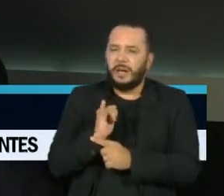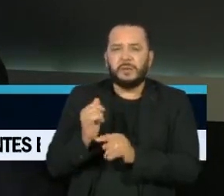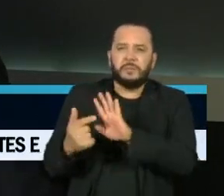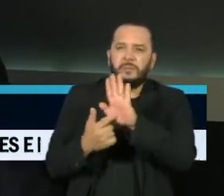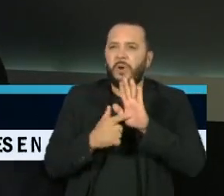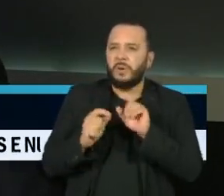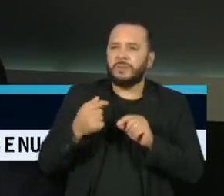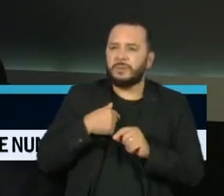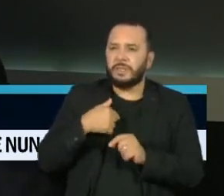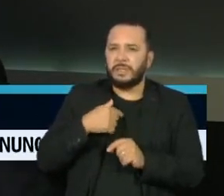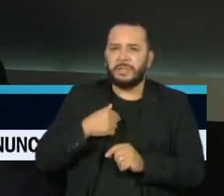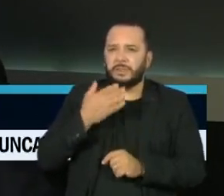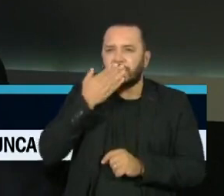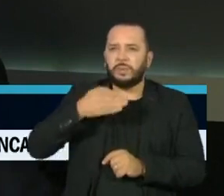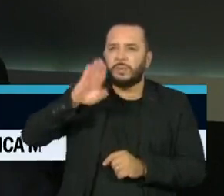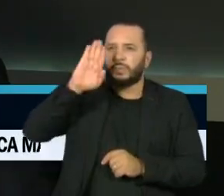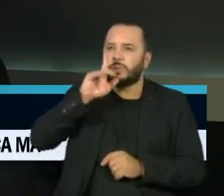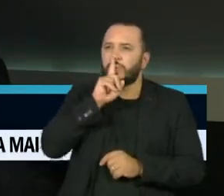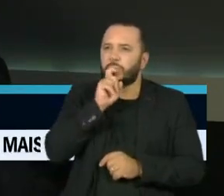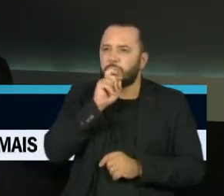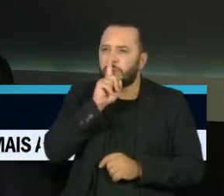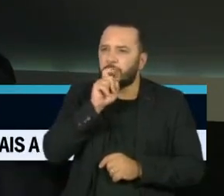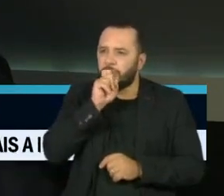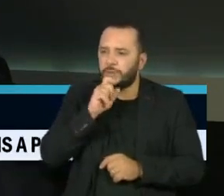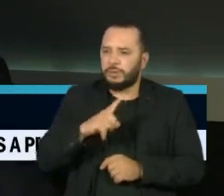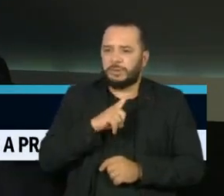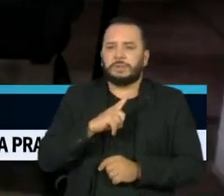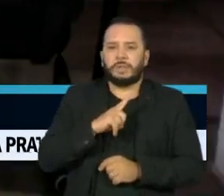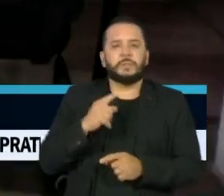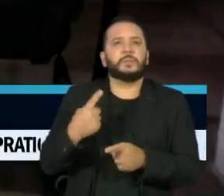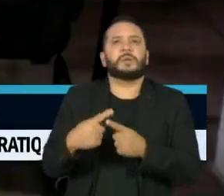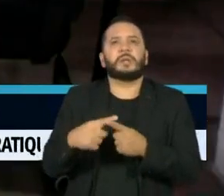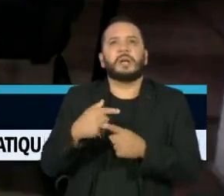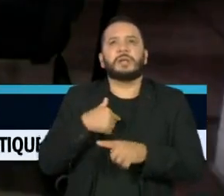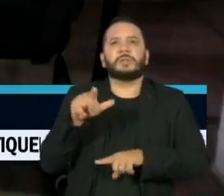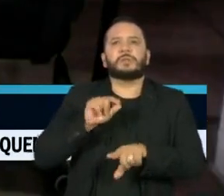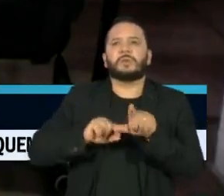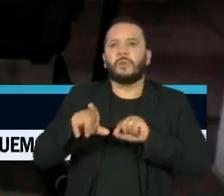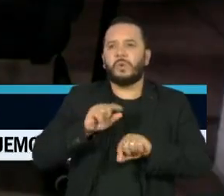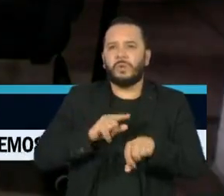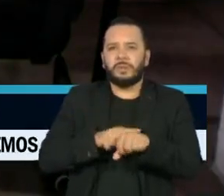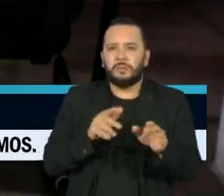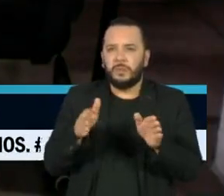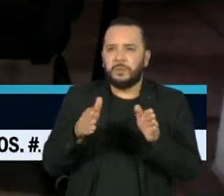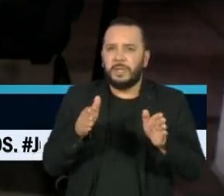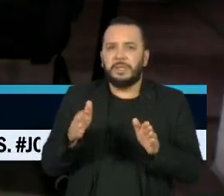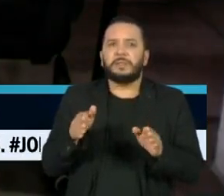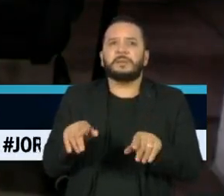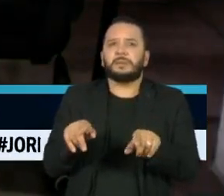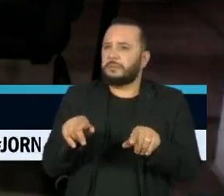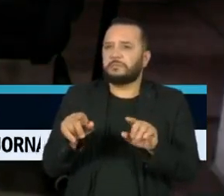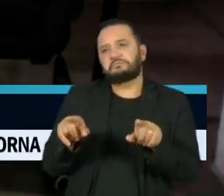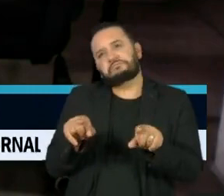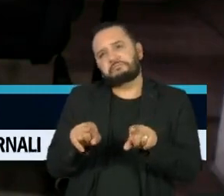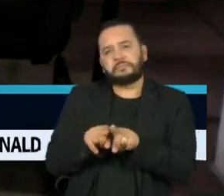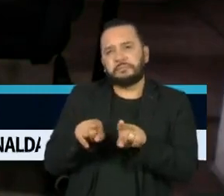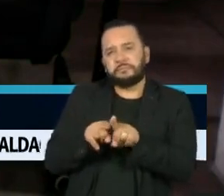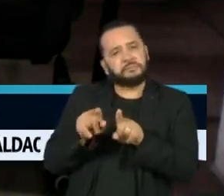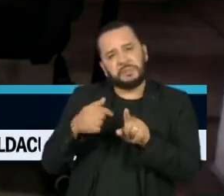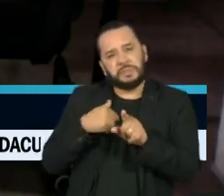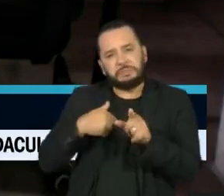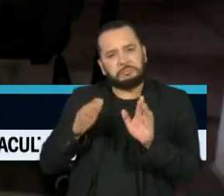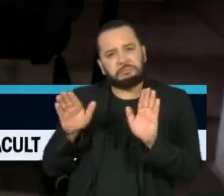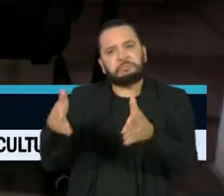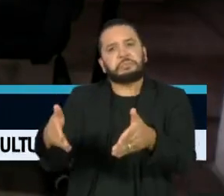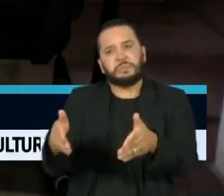você, por que a escolha, por um momento tão protocolar, e o que este momento acabou revelando, que indícios ele deu